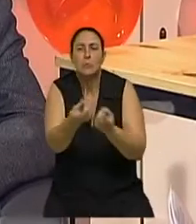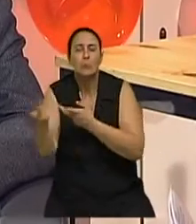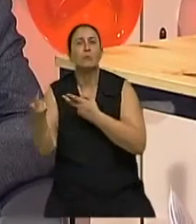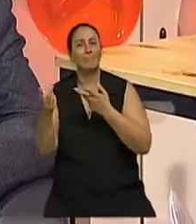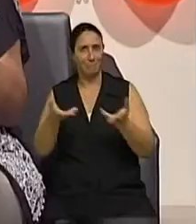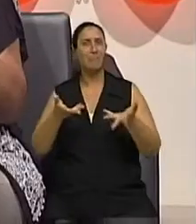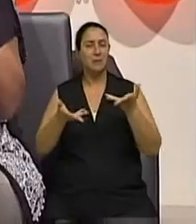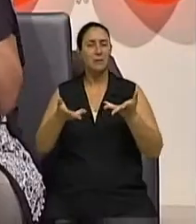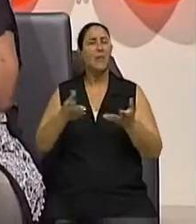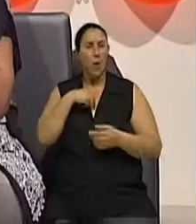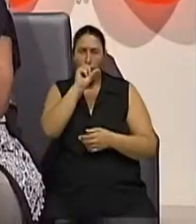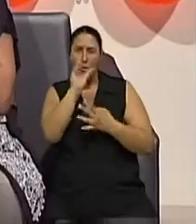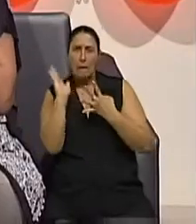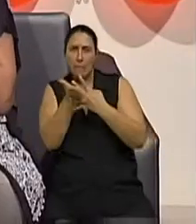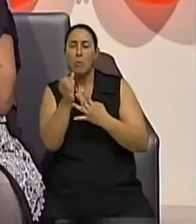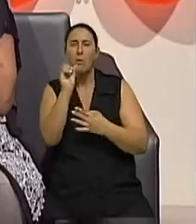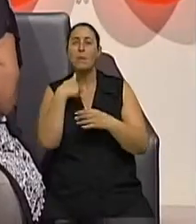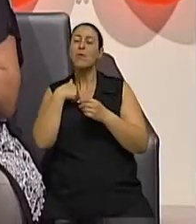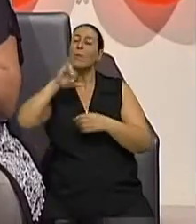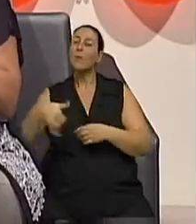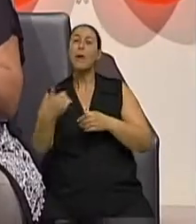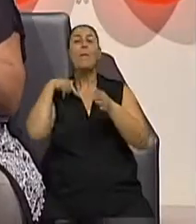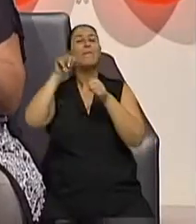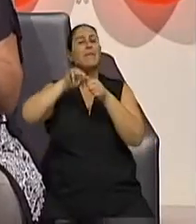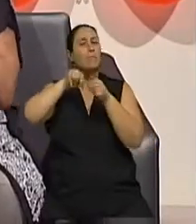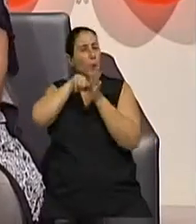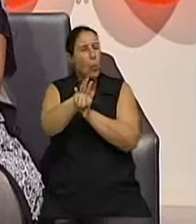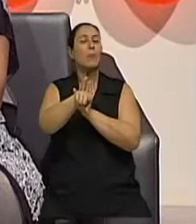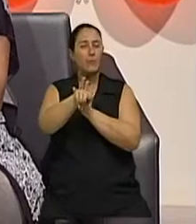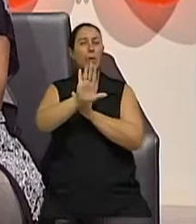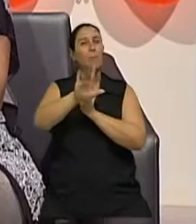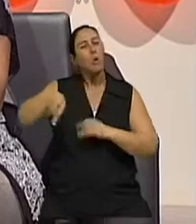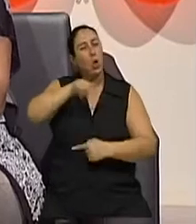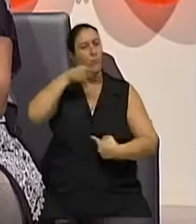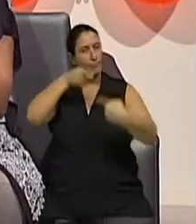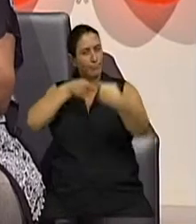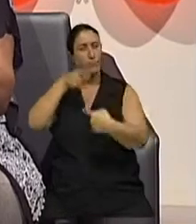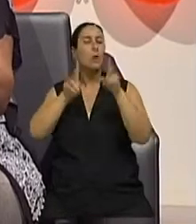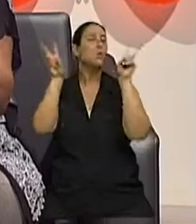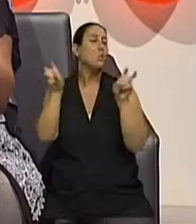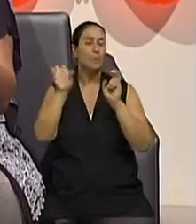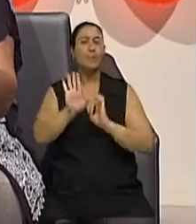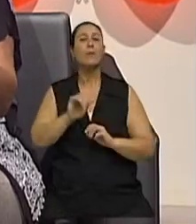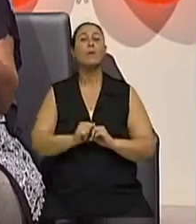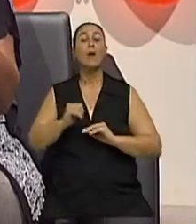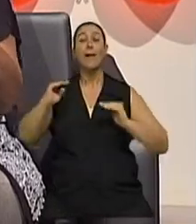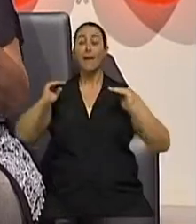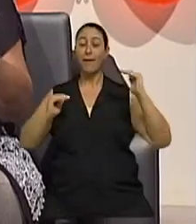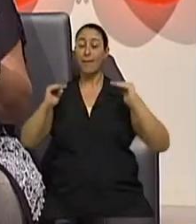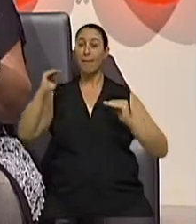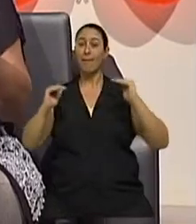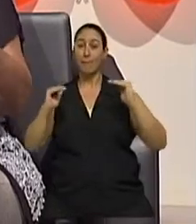Em seguida, nós vamos para o intervalo, mas eu quero já fazer a questão para o senhor, que é a seguinte, para a gente debater um pouco sobre o equilíbrio